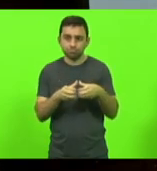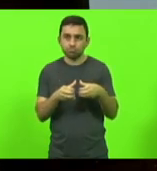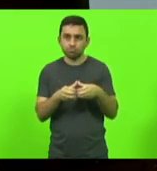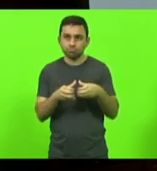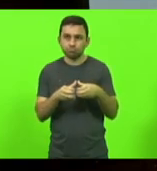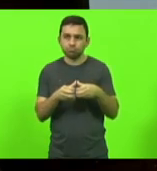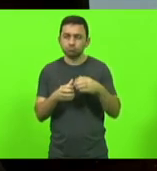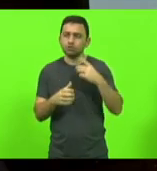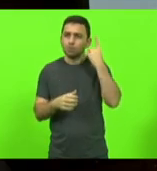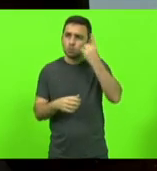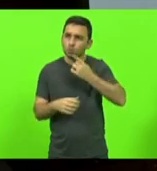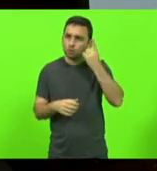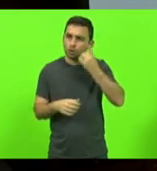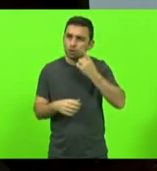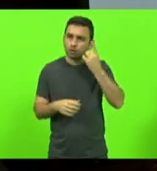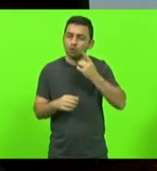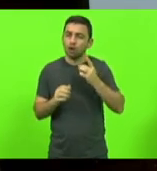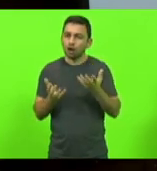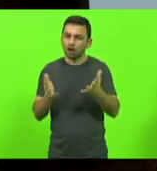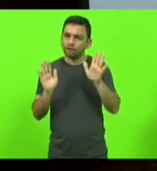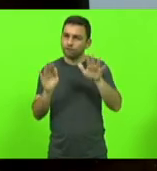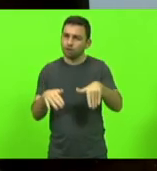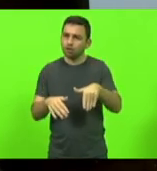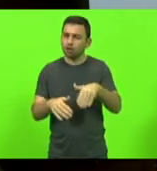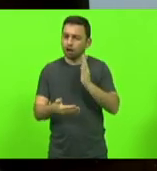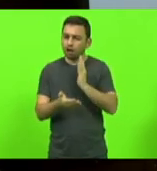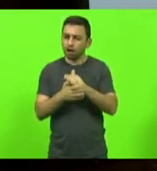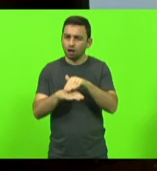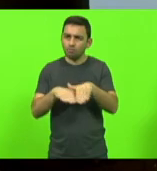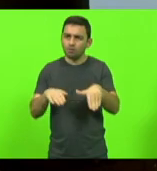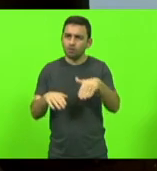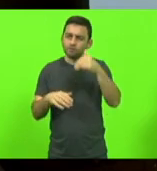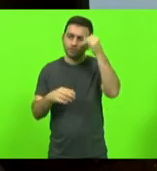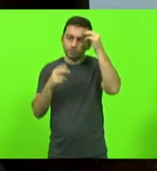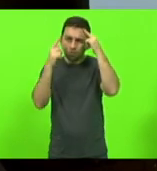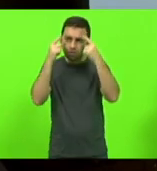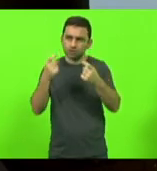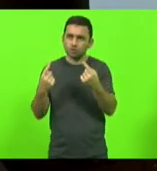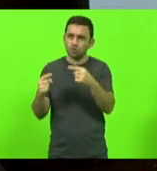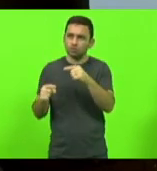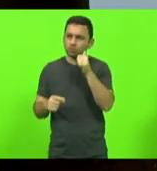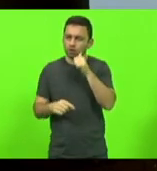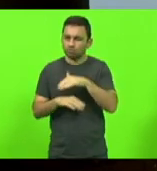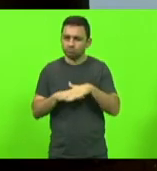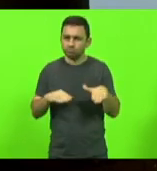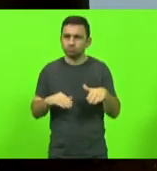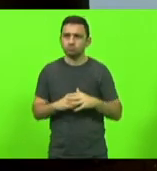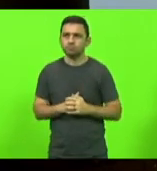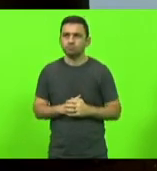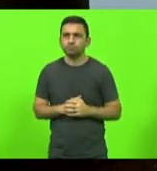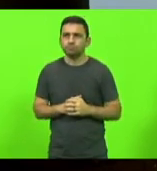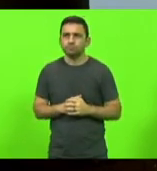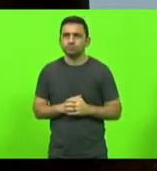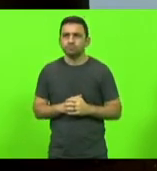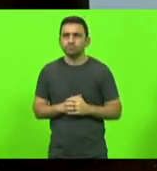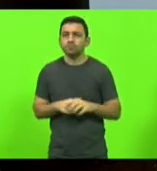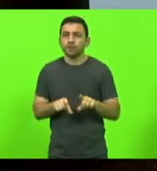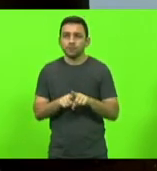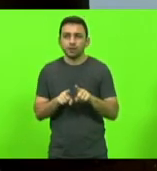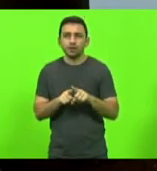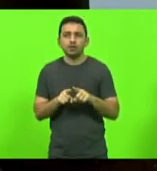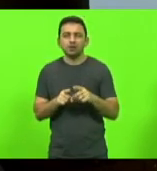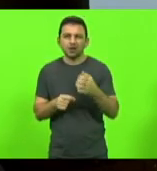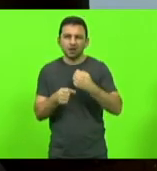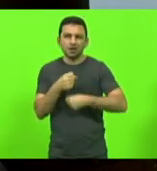homens, pelo fim da violência contra as mulheres. Também em 2013,